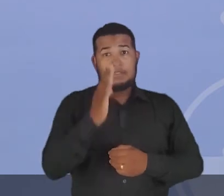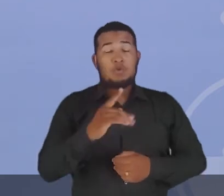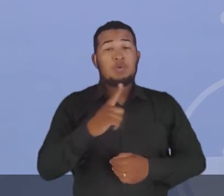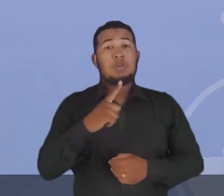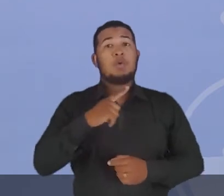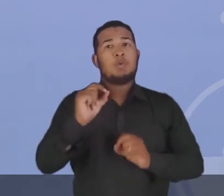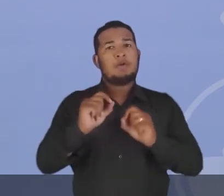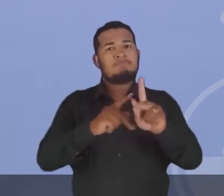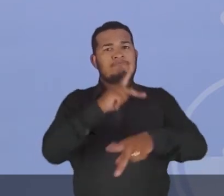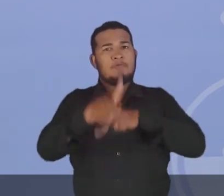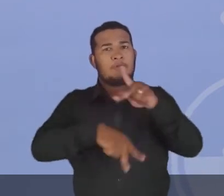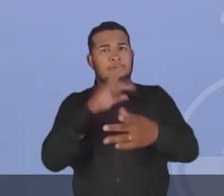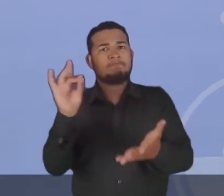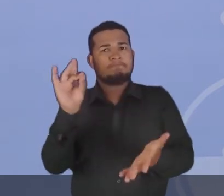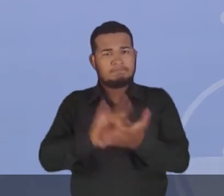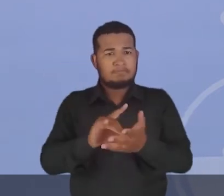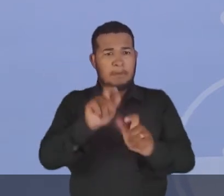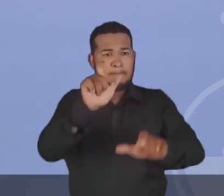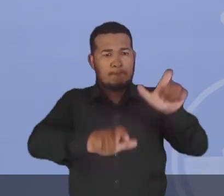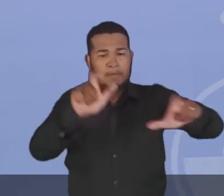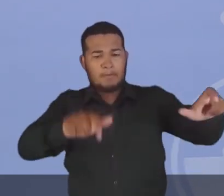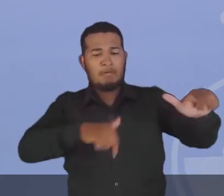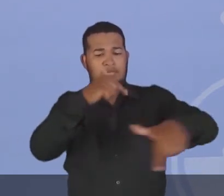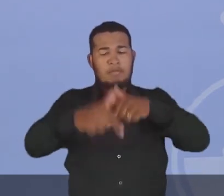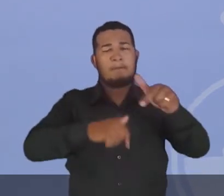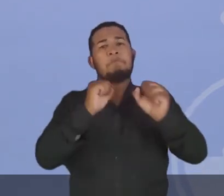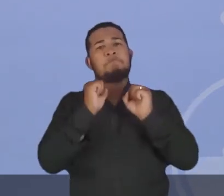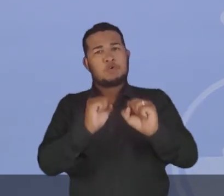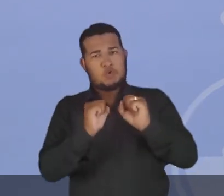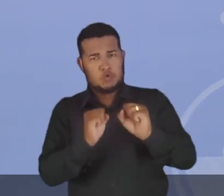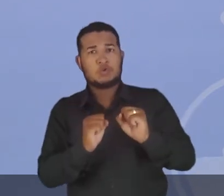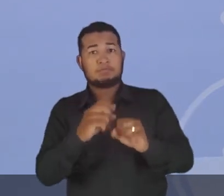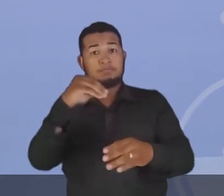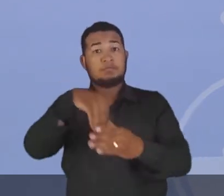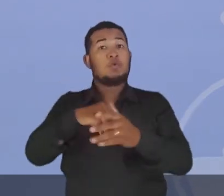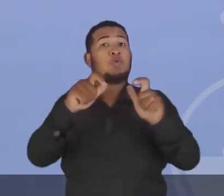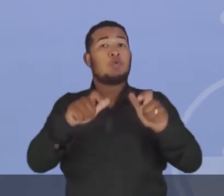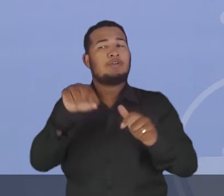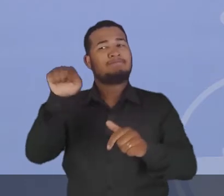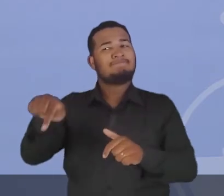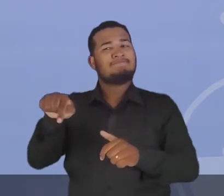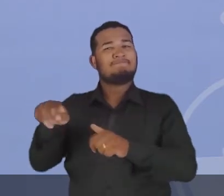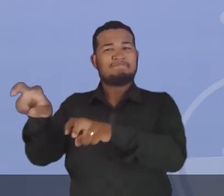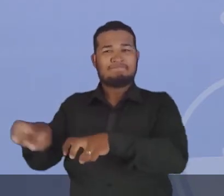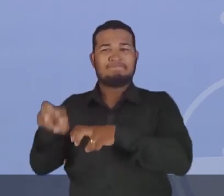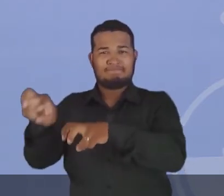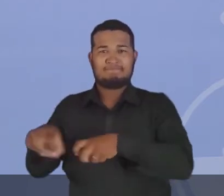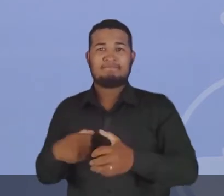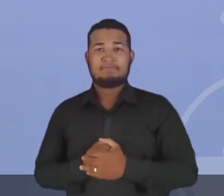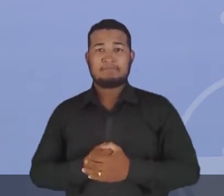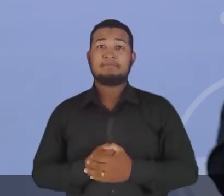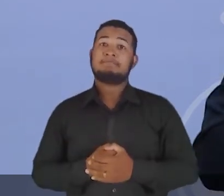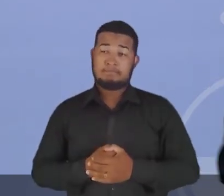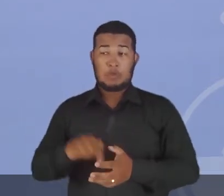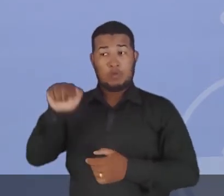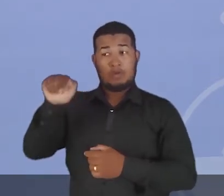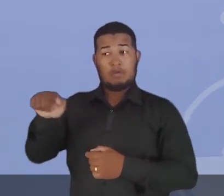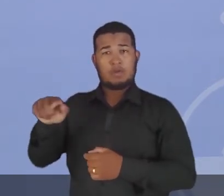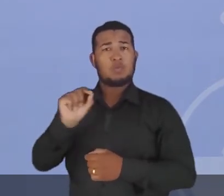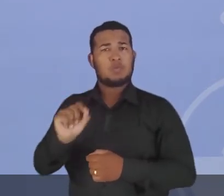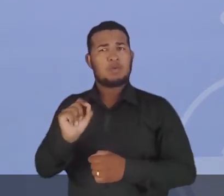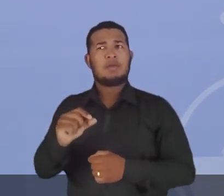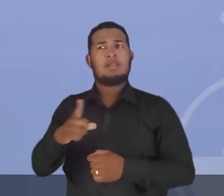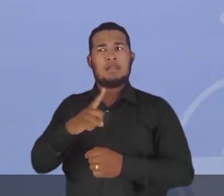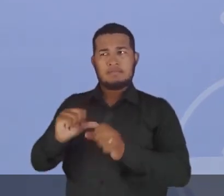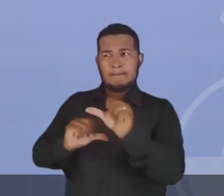essa era a população de pessoas que trabalhavam no campo. Bom, o campo, então, claro,